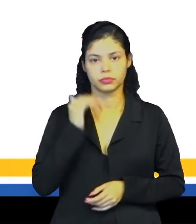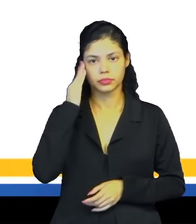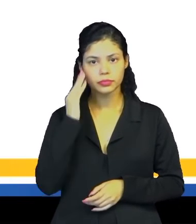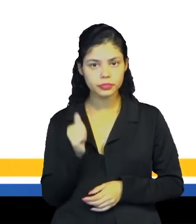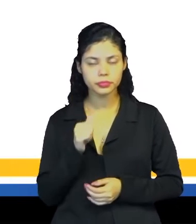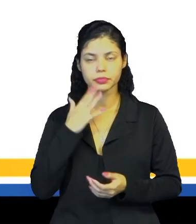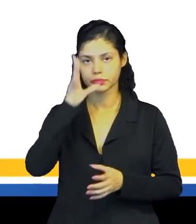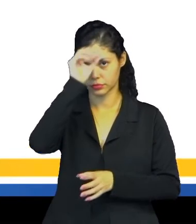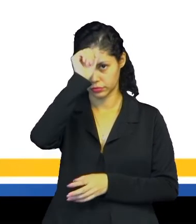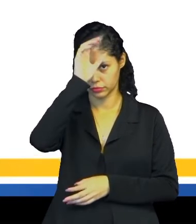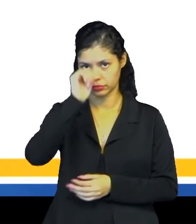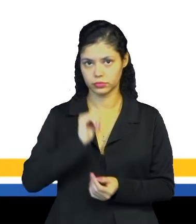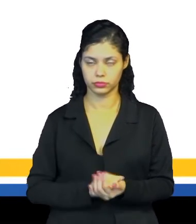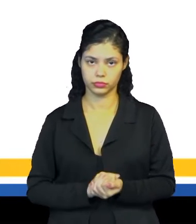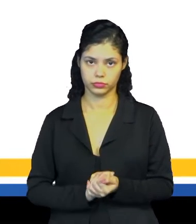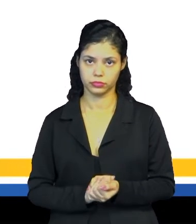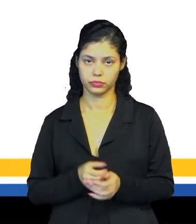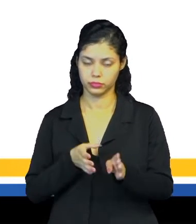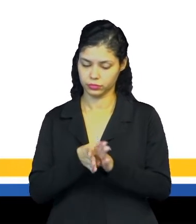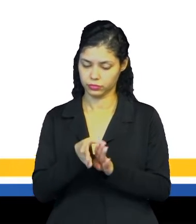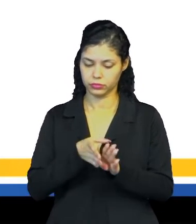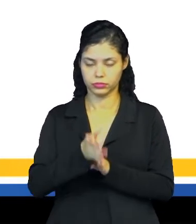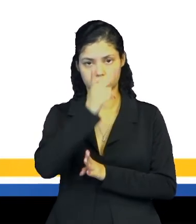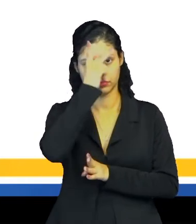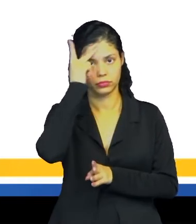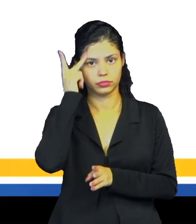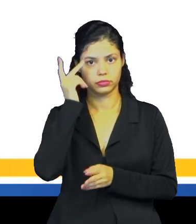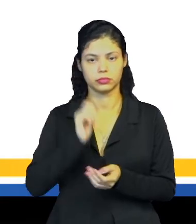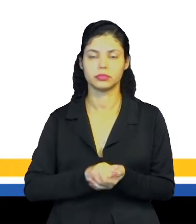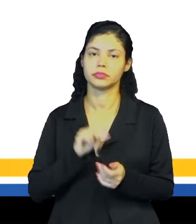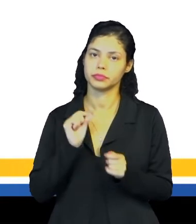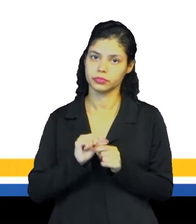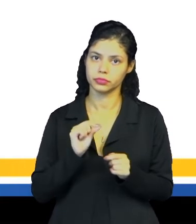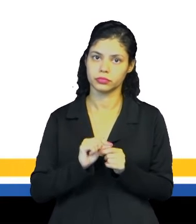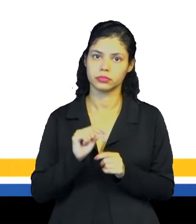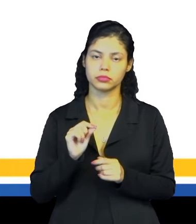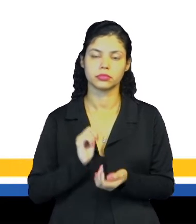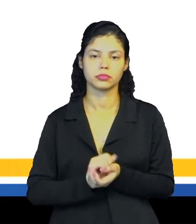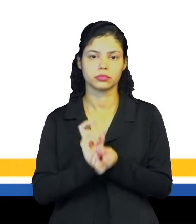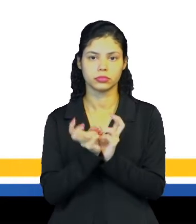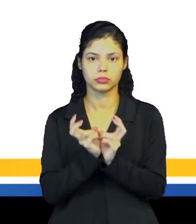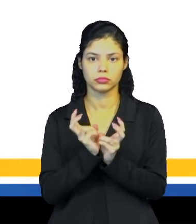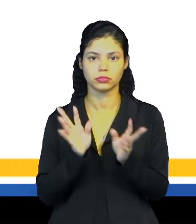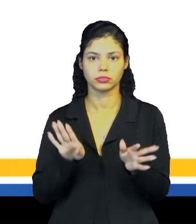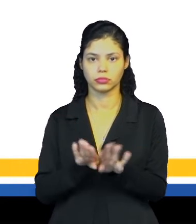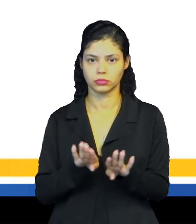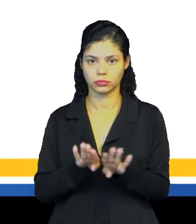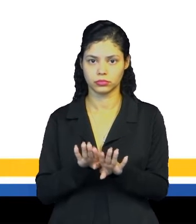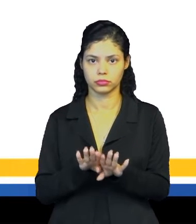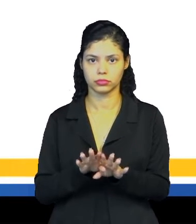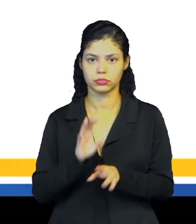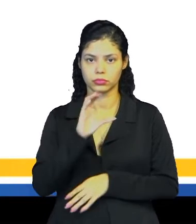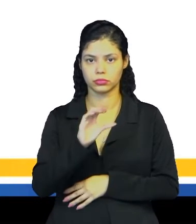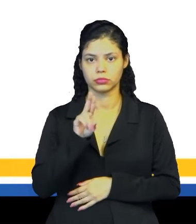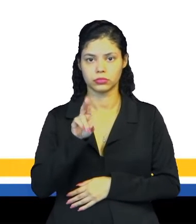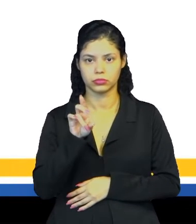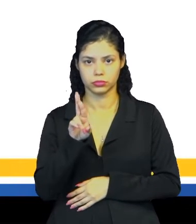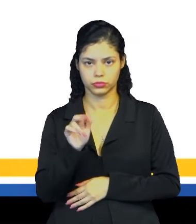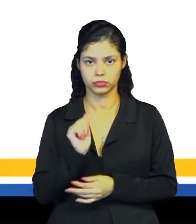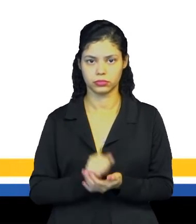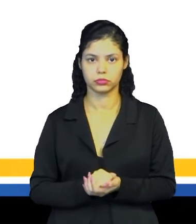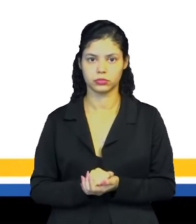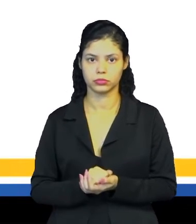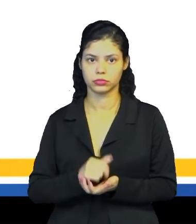aprendida com os espíritos para aconselhar as pessoas e fazer rituais de cura, né? Os rituais